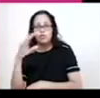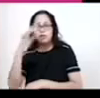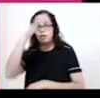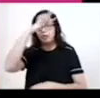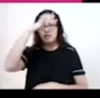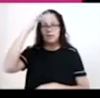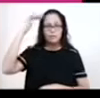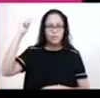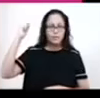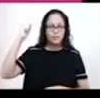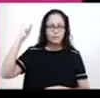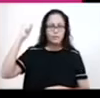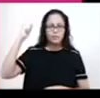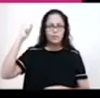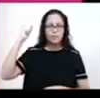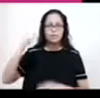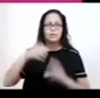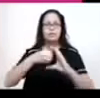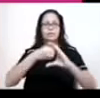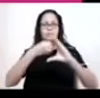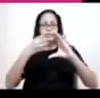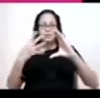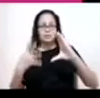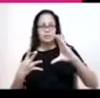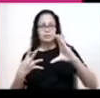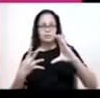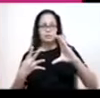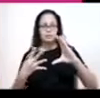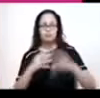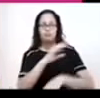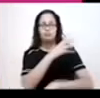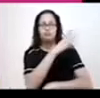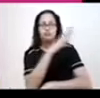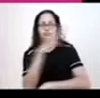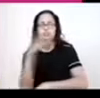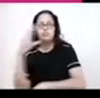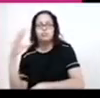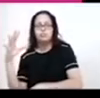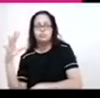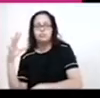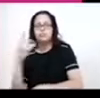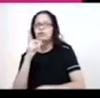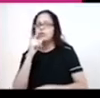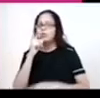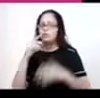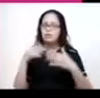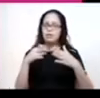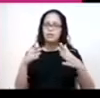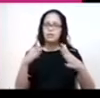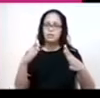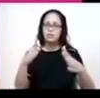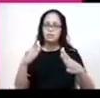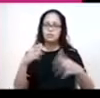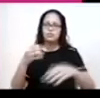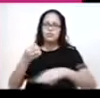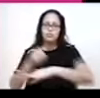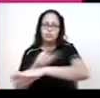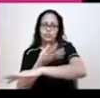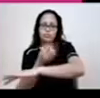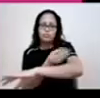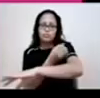A floresta amazônica é uma floresta com característica de densa vegetação e rica hidrografia. Ou seja, tem muitos rios e muita vegetação nela.